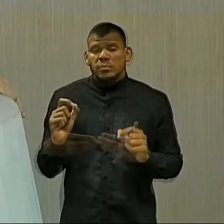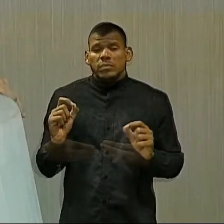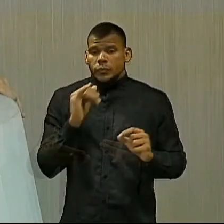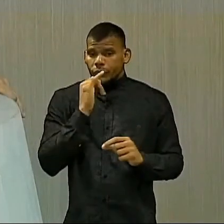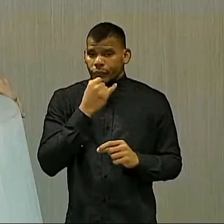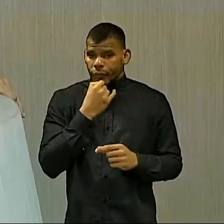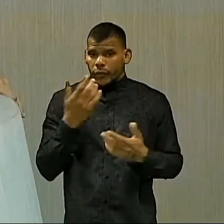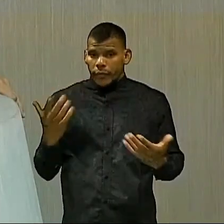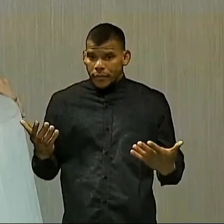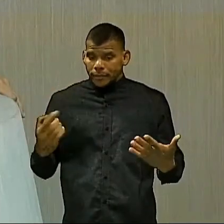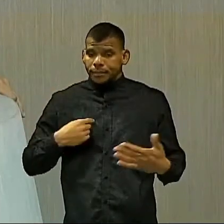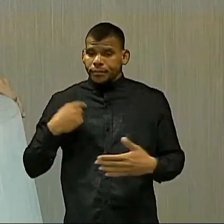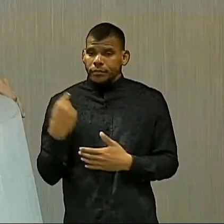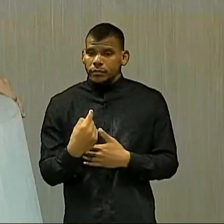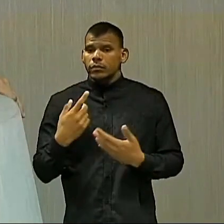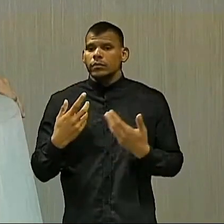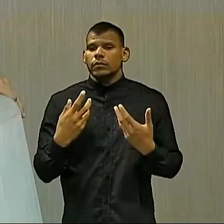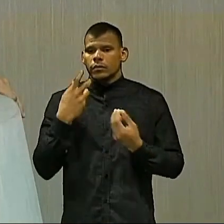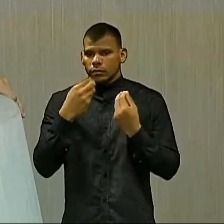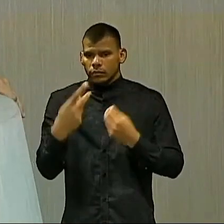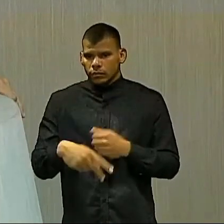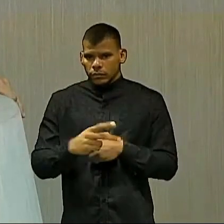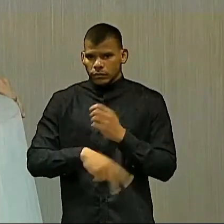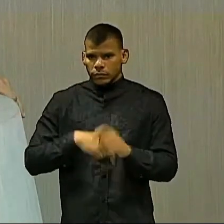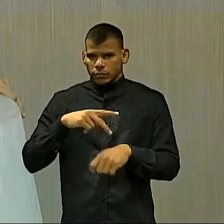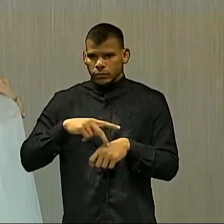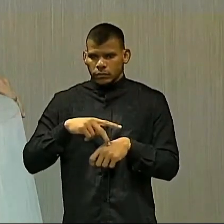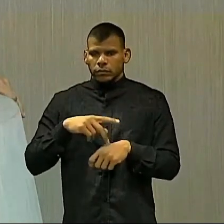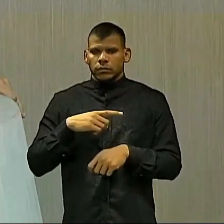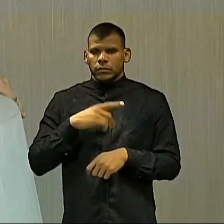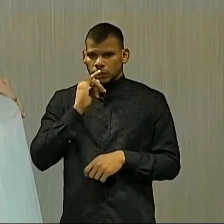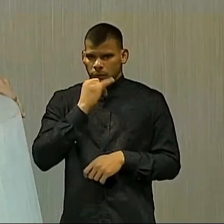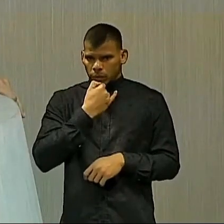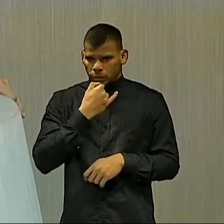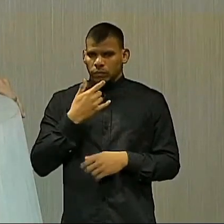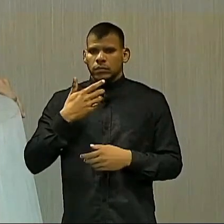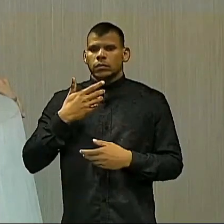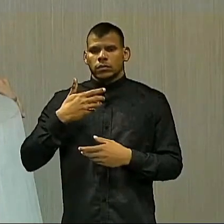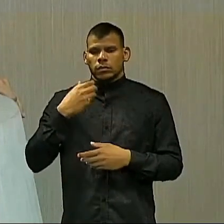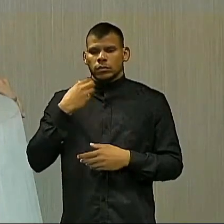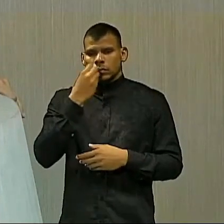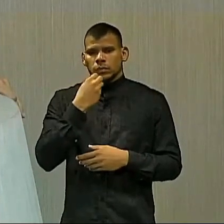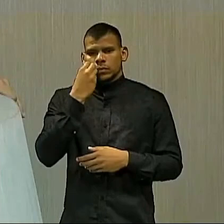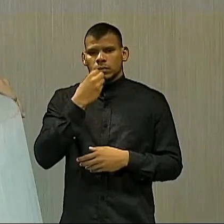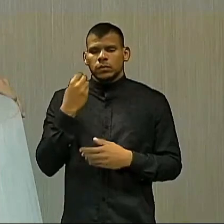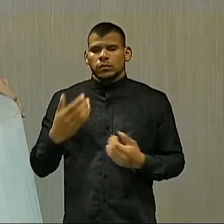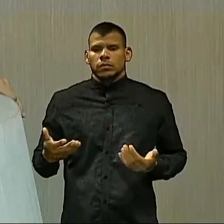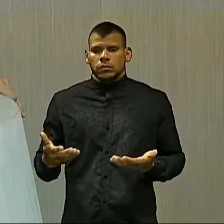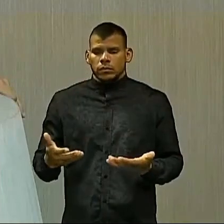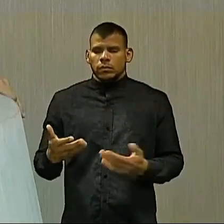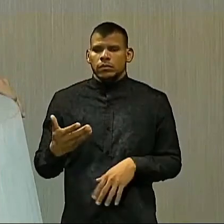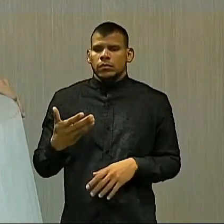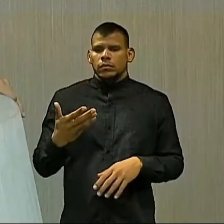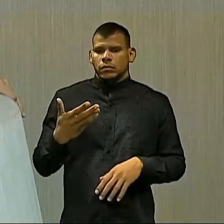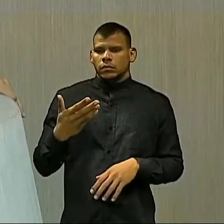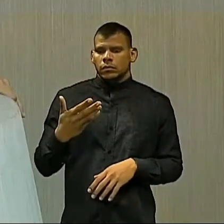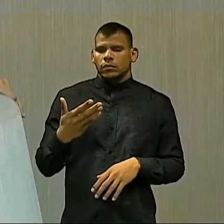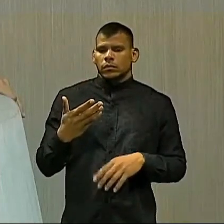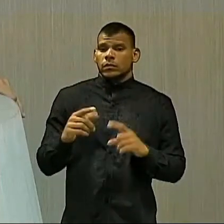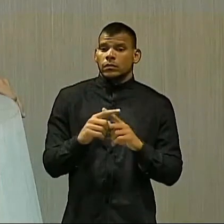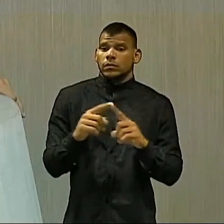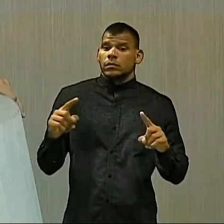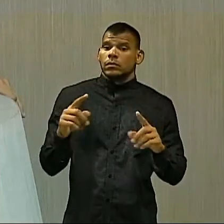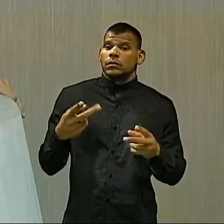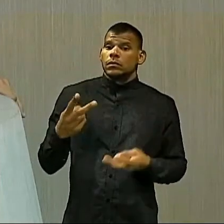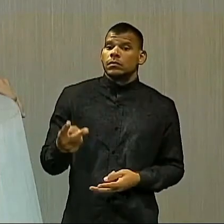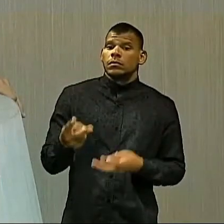lamentável que a gente está vivendo nesse país. É muito triste o que a gente está vivendo nesse país. E, lamentavelmente, não